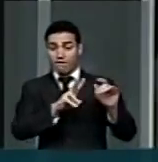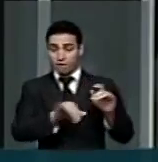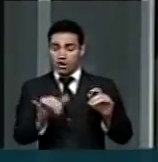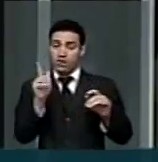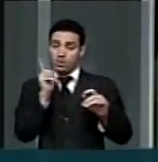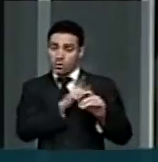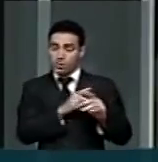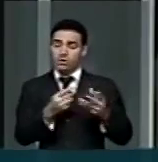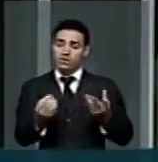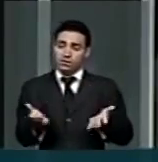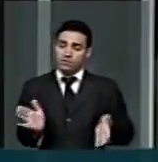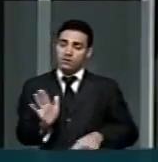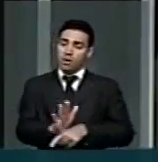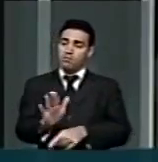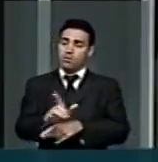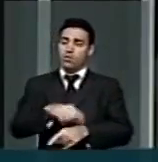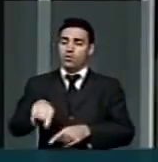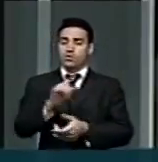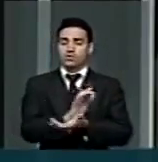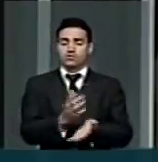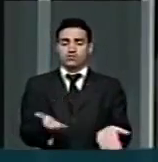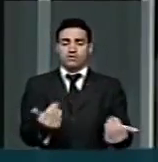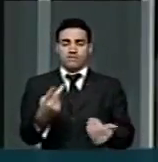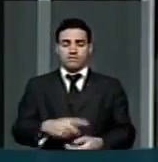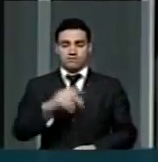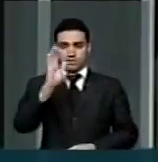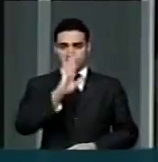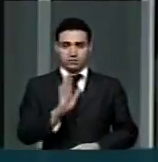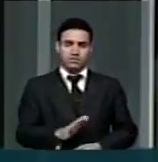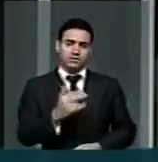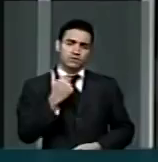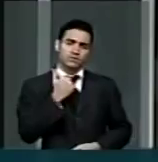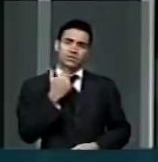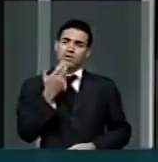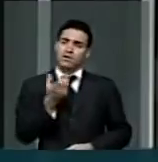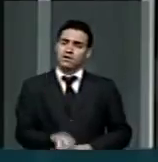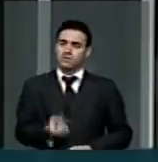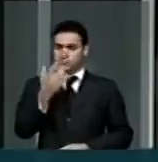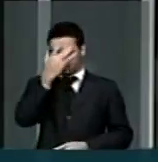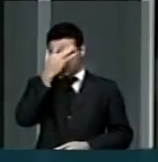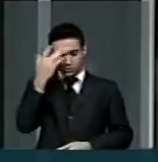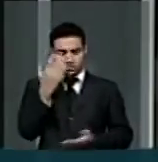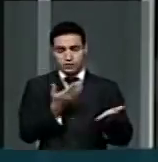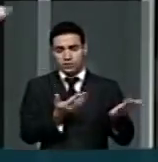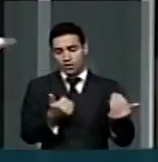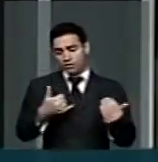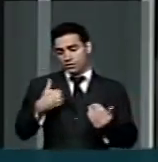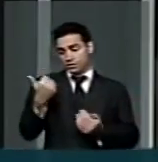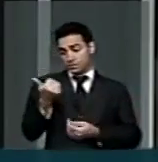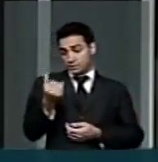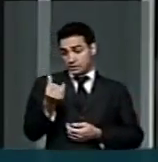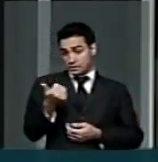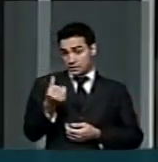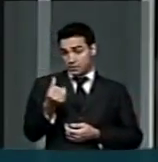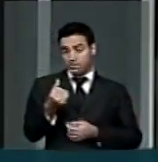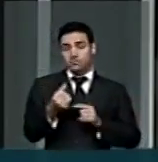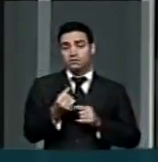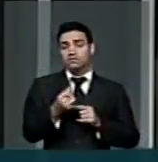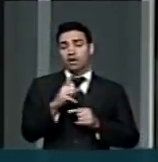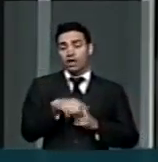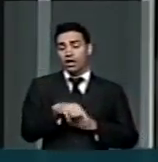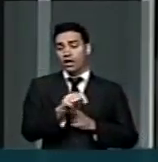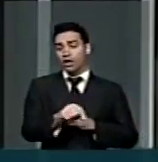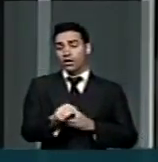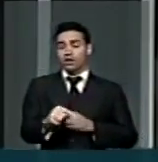alento à juventude brasileira. Não se admite mais que um jovem de 16 anos seja considerado menor de